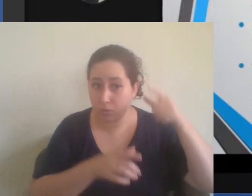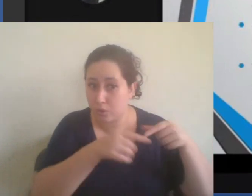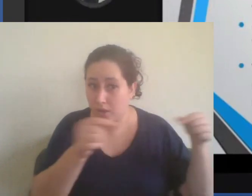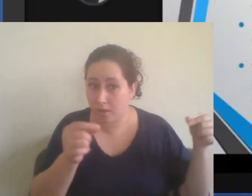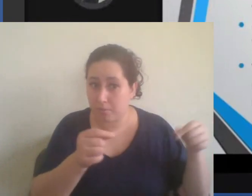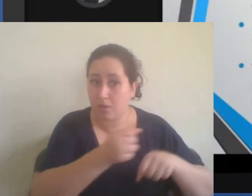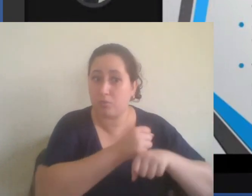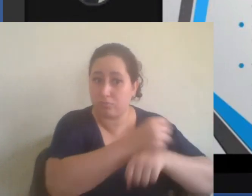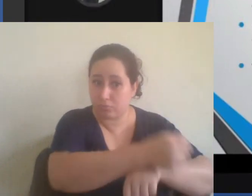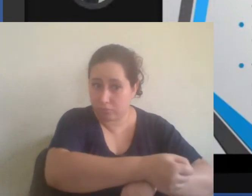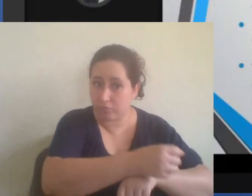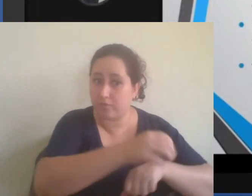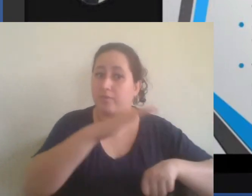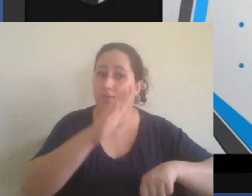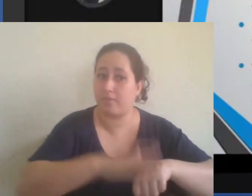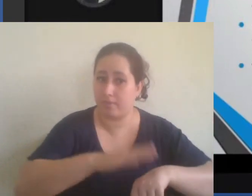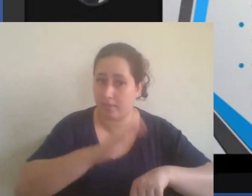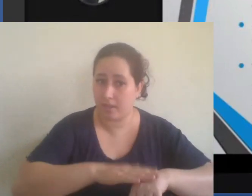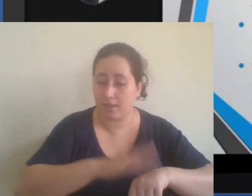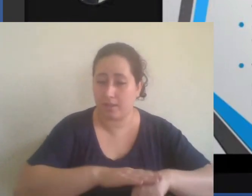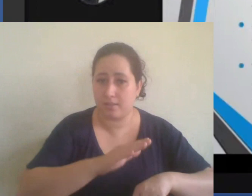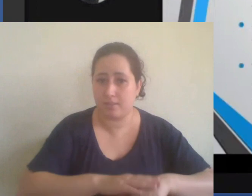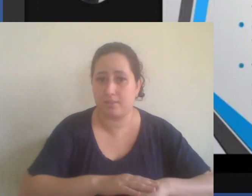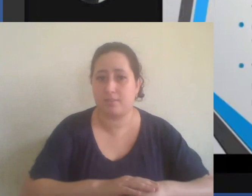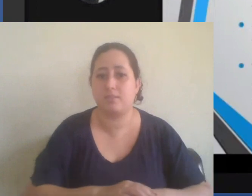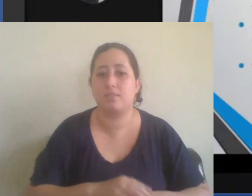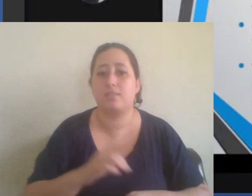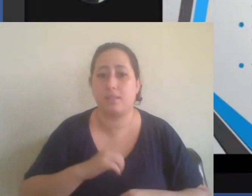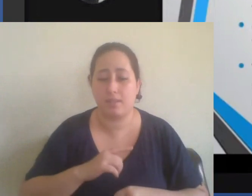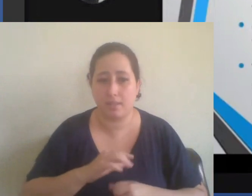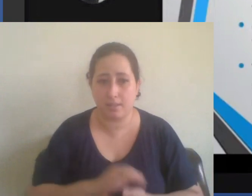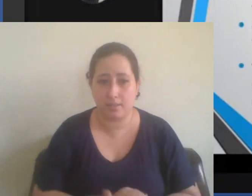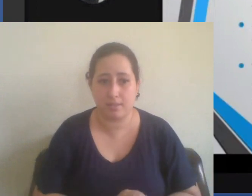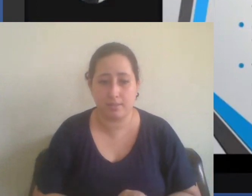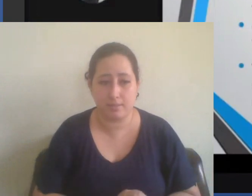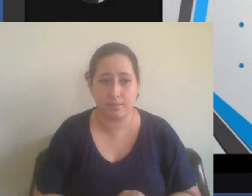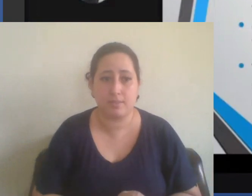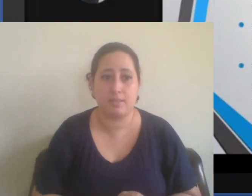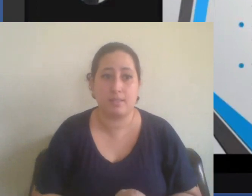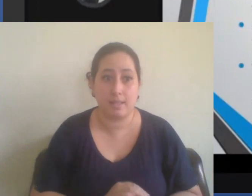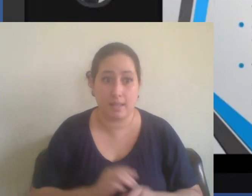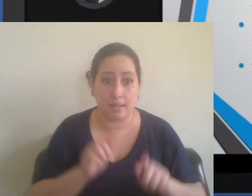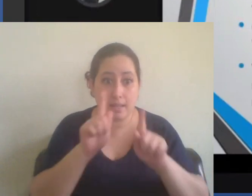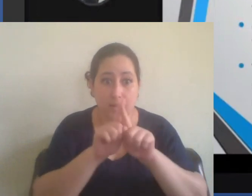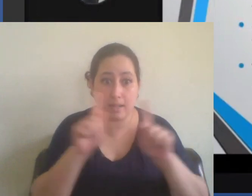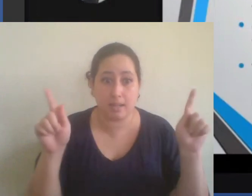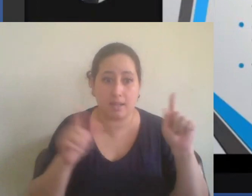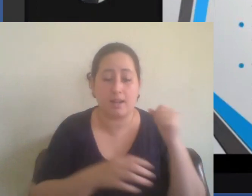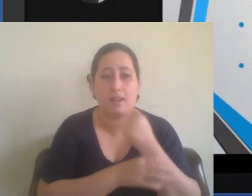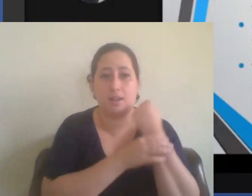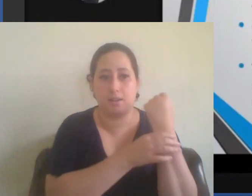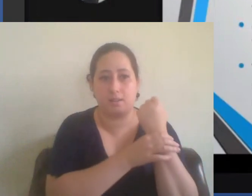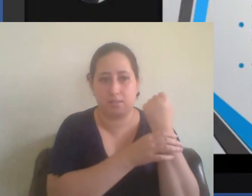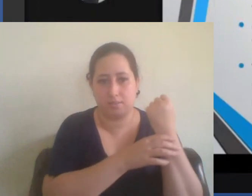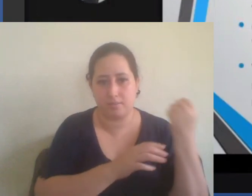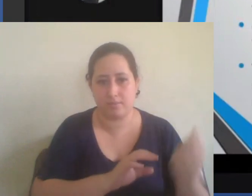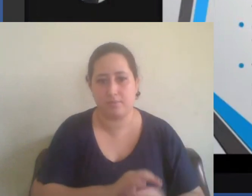elas têm uma dramaticidade muito grande porque nelas